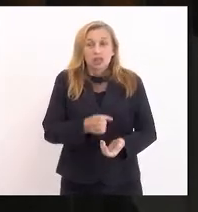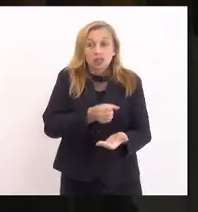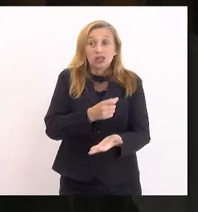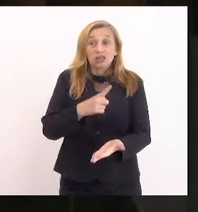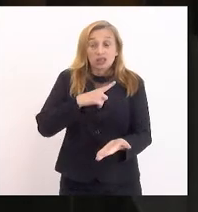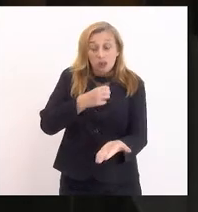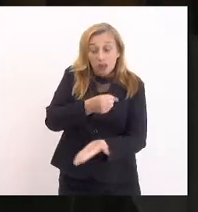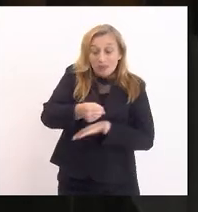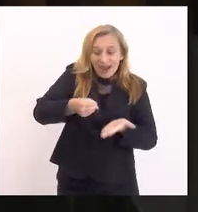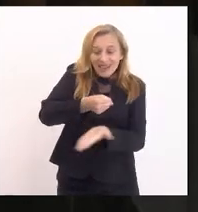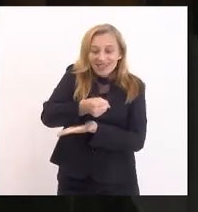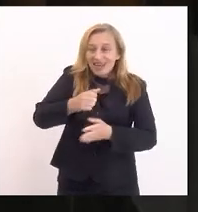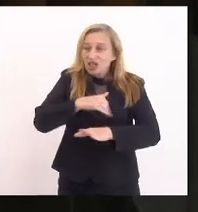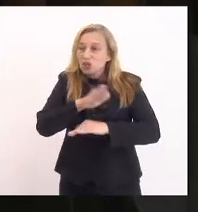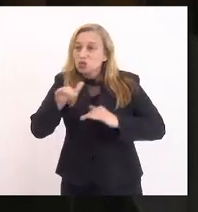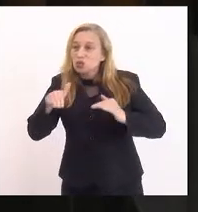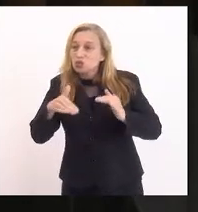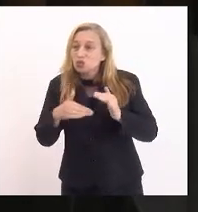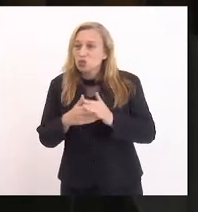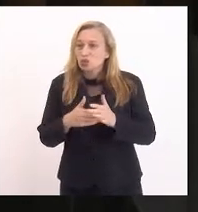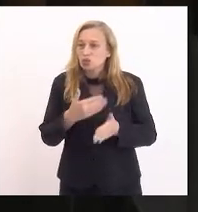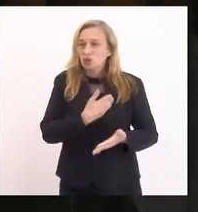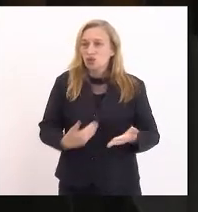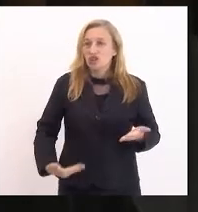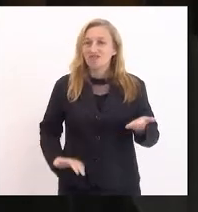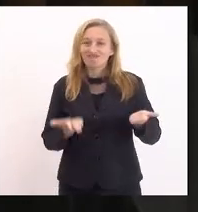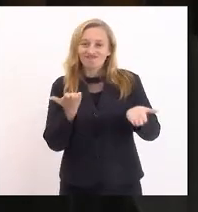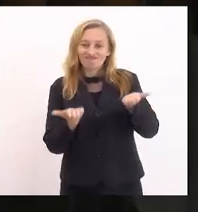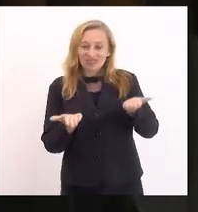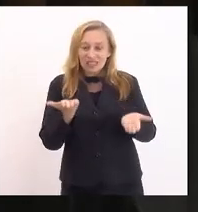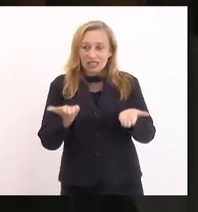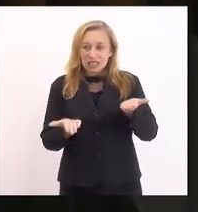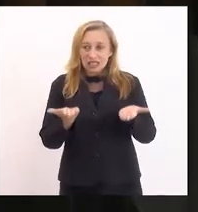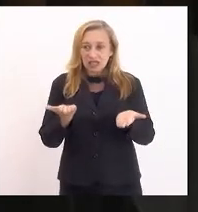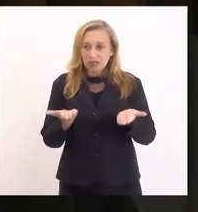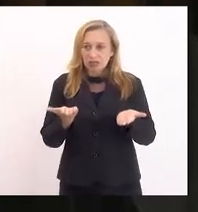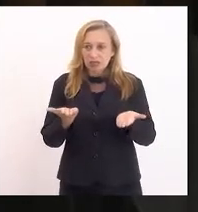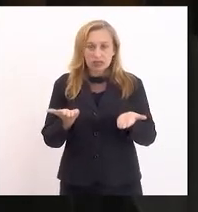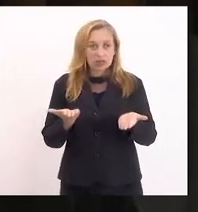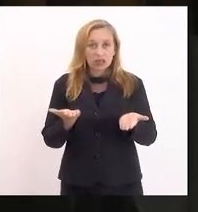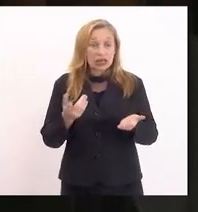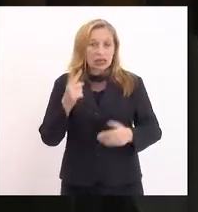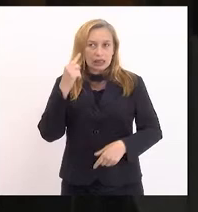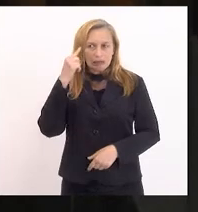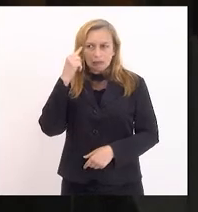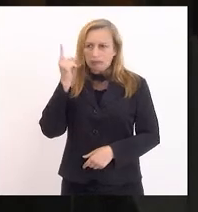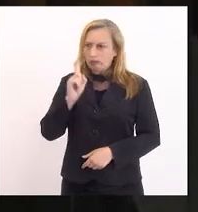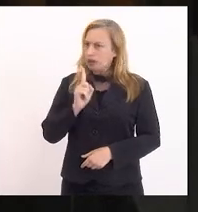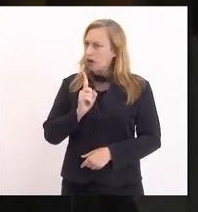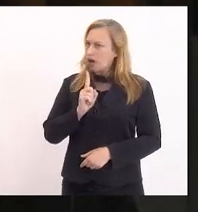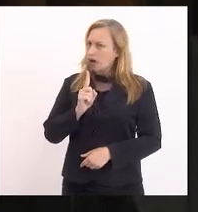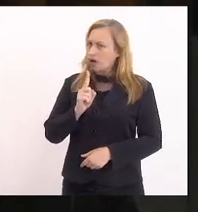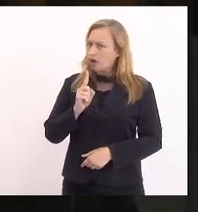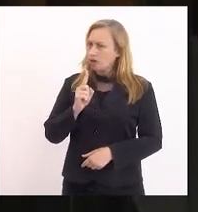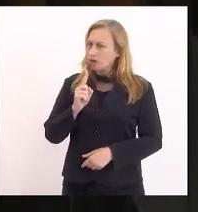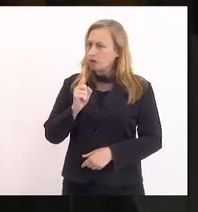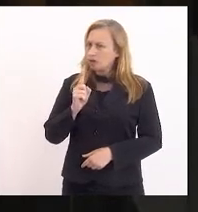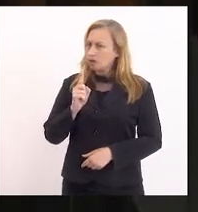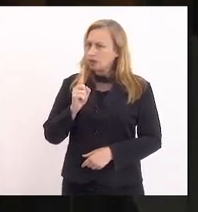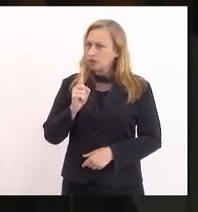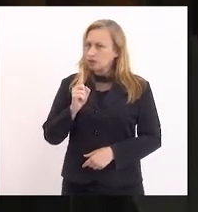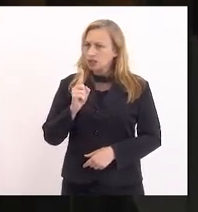todo governante, equilíbrio. E não sejam dominados pelas sanhas